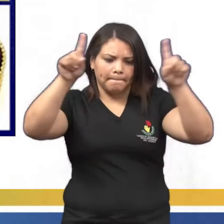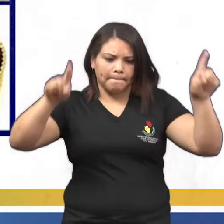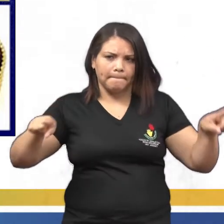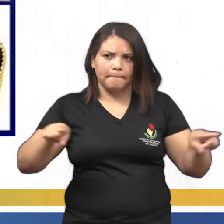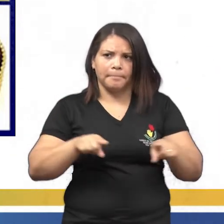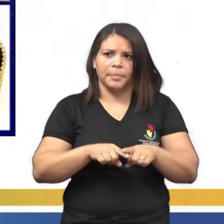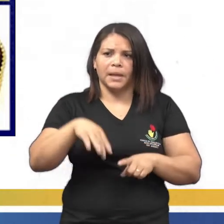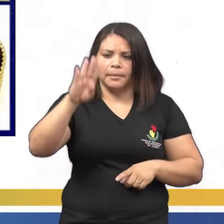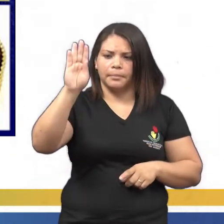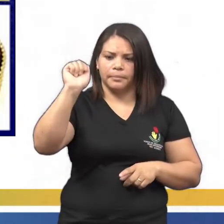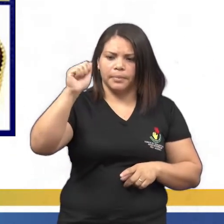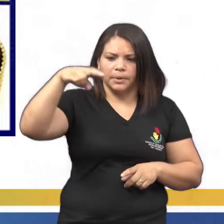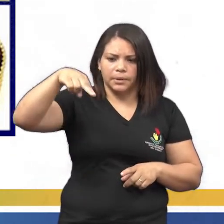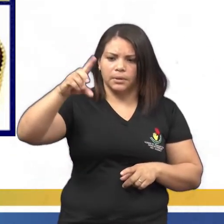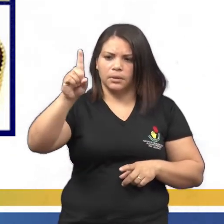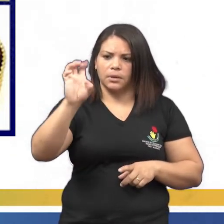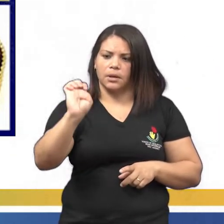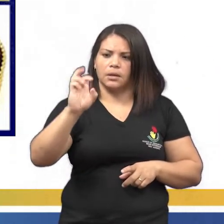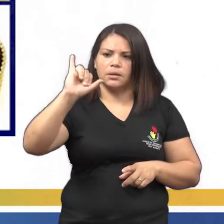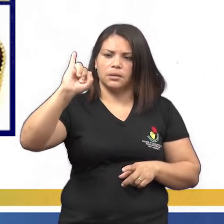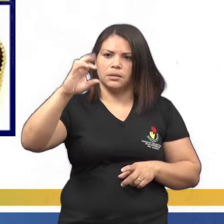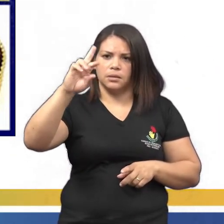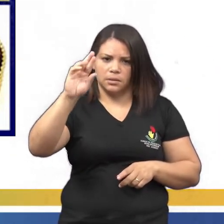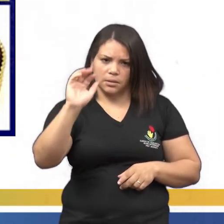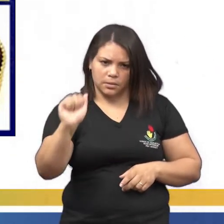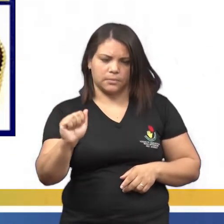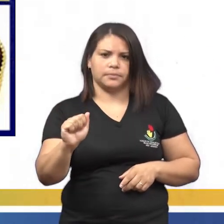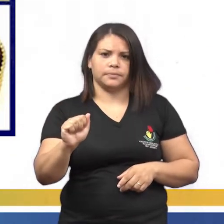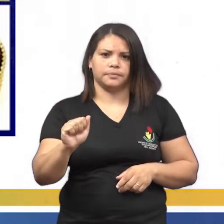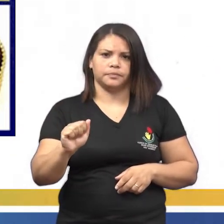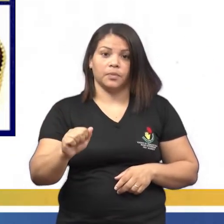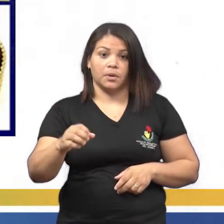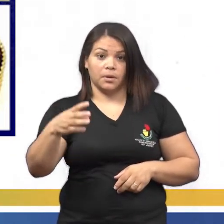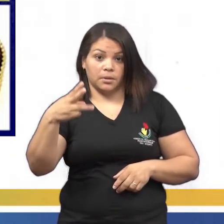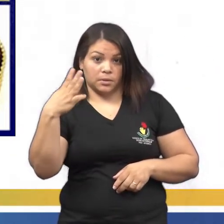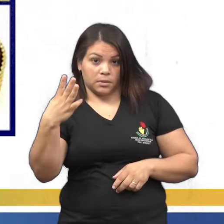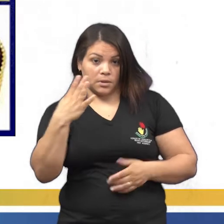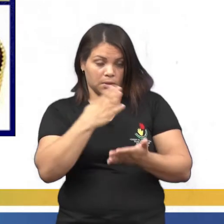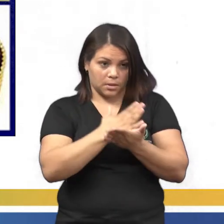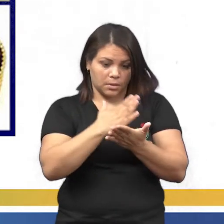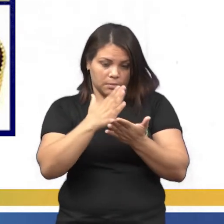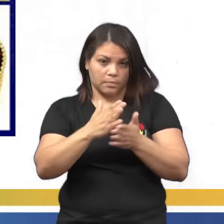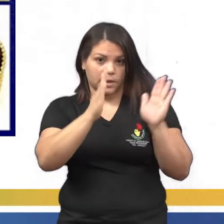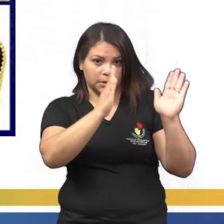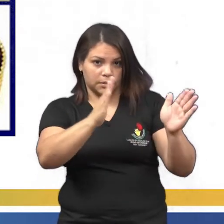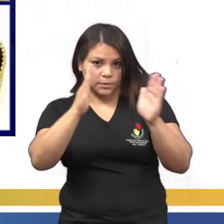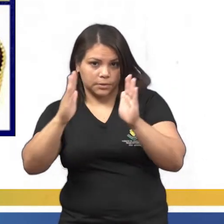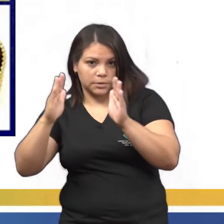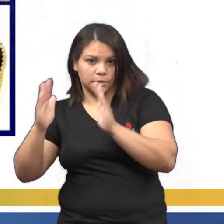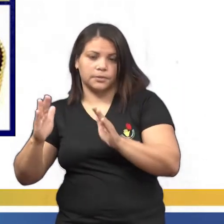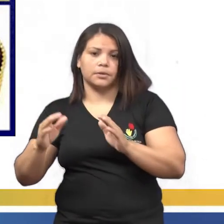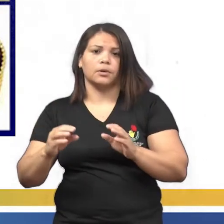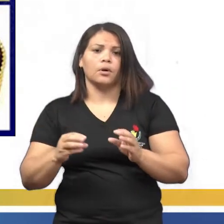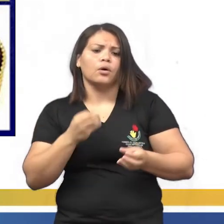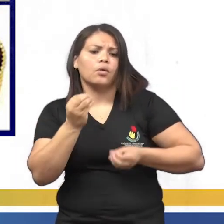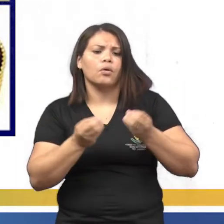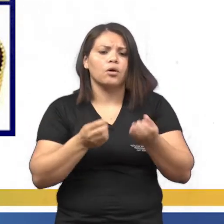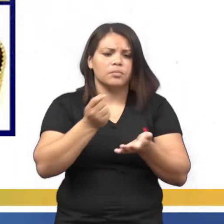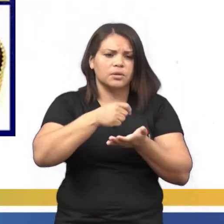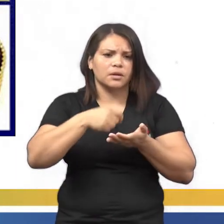Bandeira. Palavra bandeira. Bandeira. Né? Três partes. Ban. Como é que eu escreveria